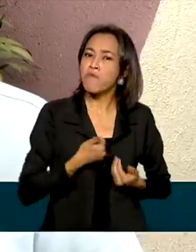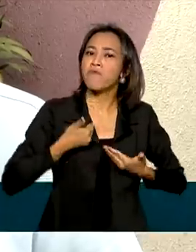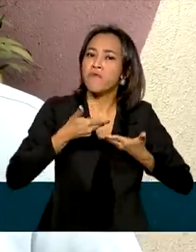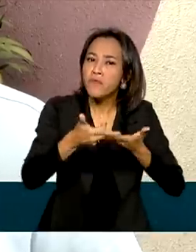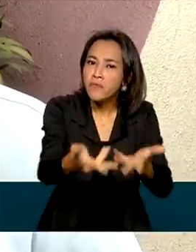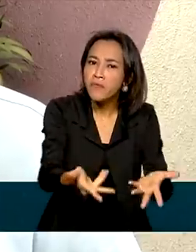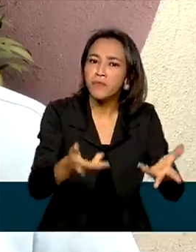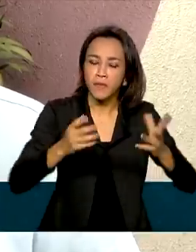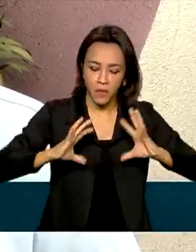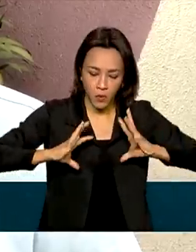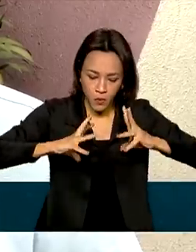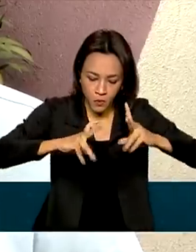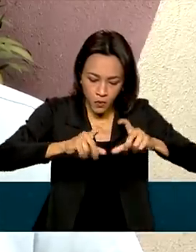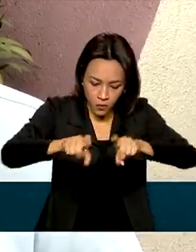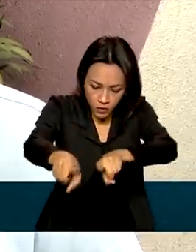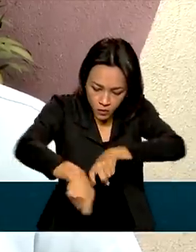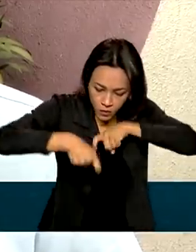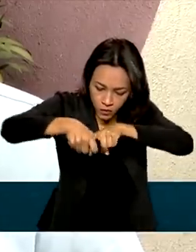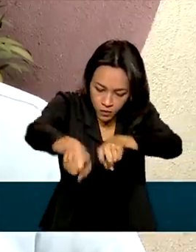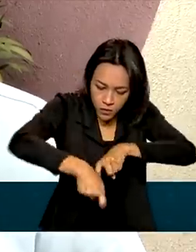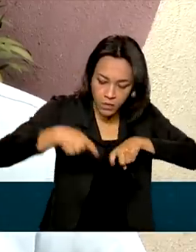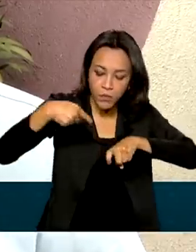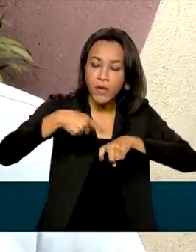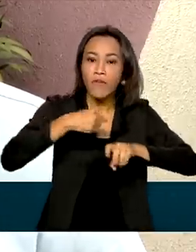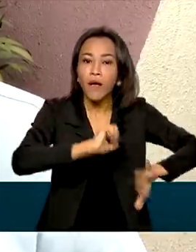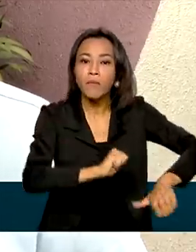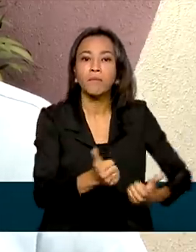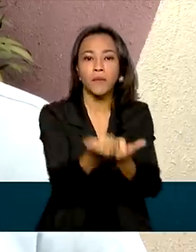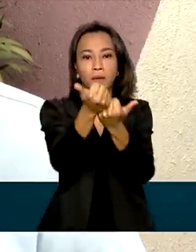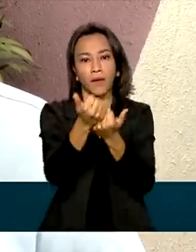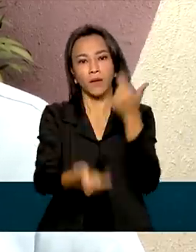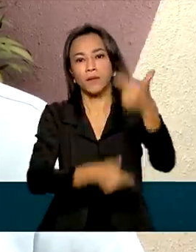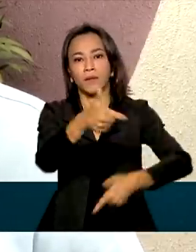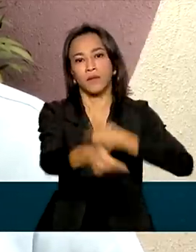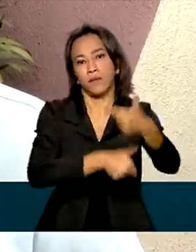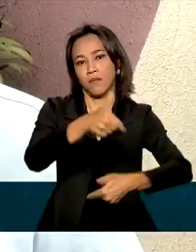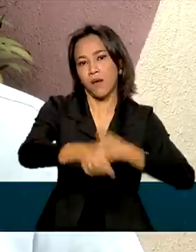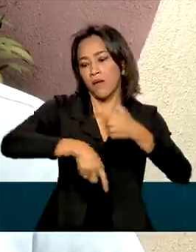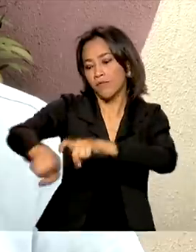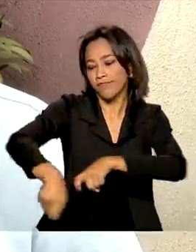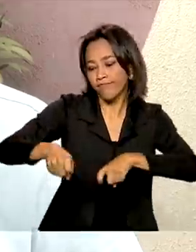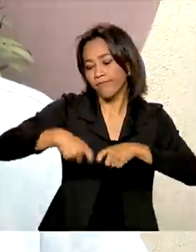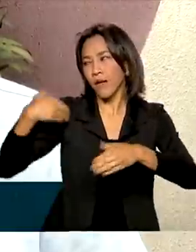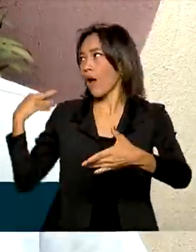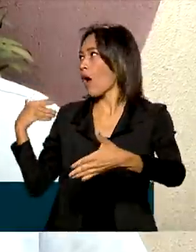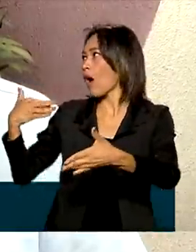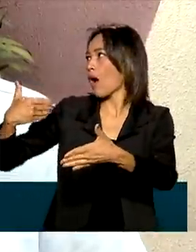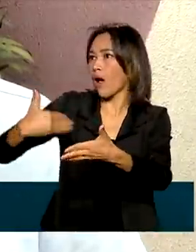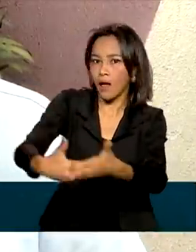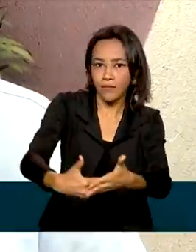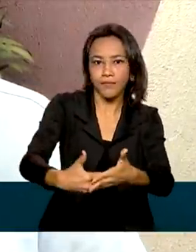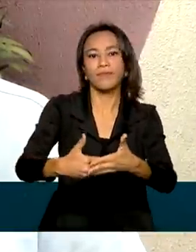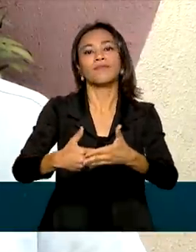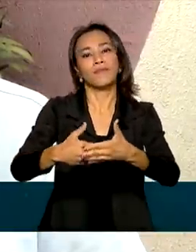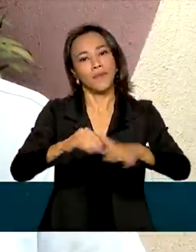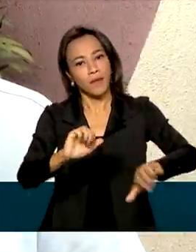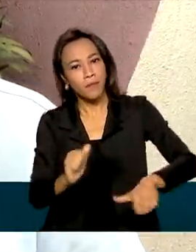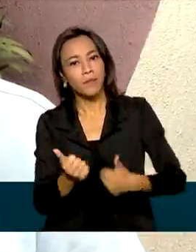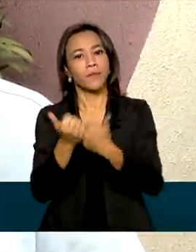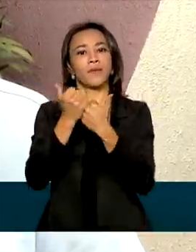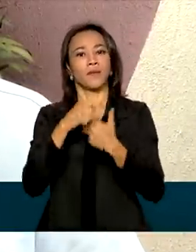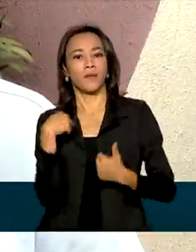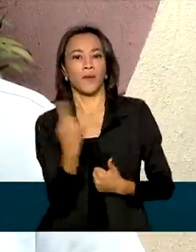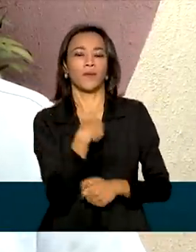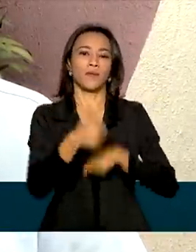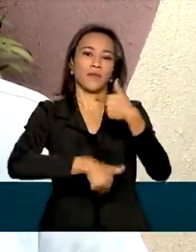fortalecer ainda mais o trabalho que a gente vem fazendo ao longo do tempo. Vem somar ao